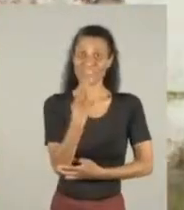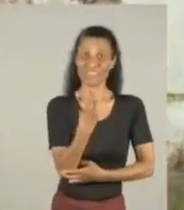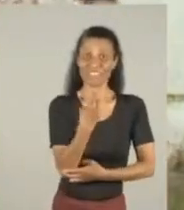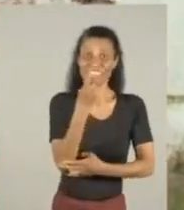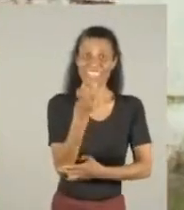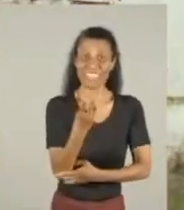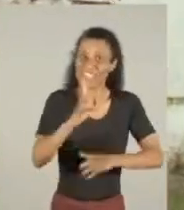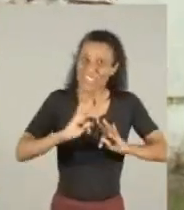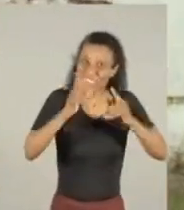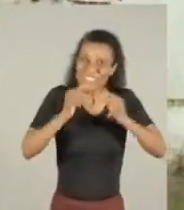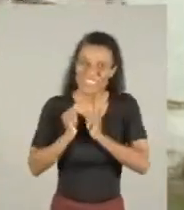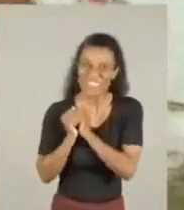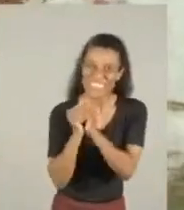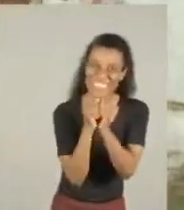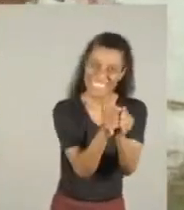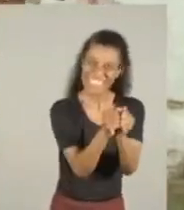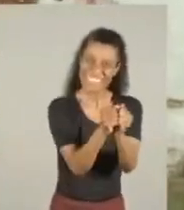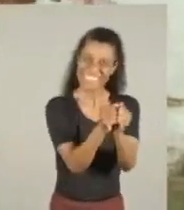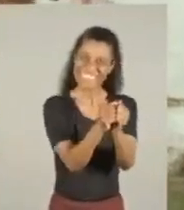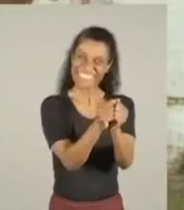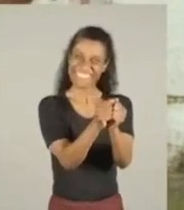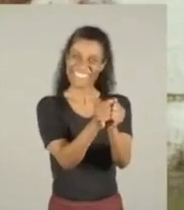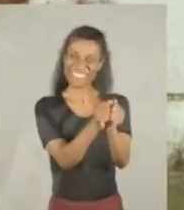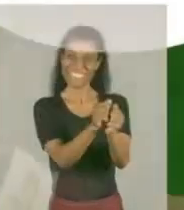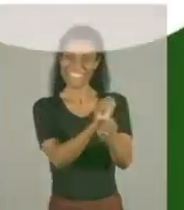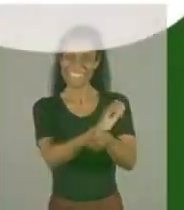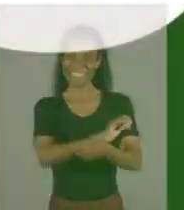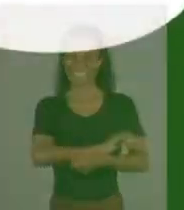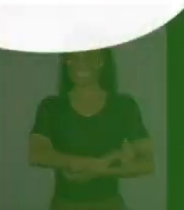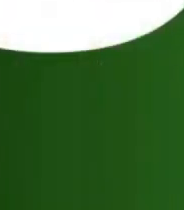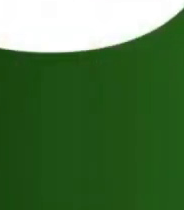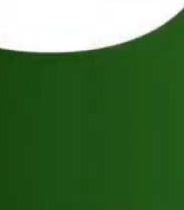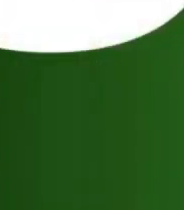Um, dois, três. Tamo junto!